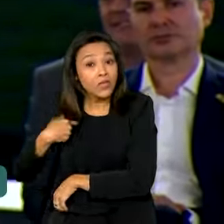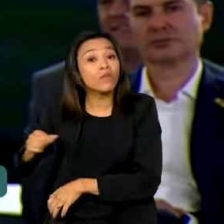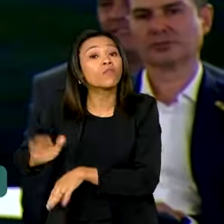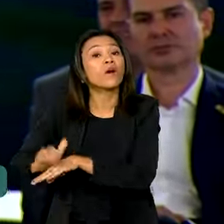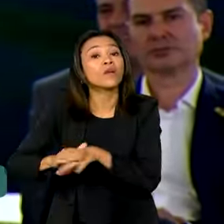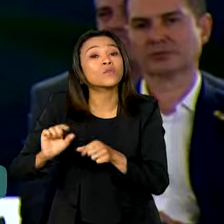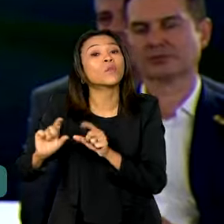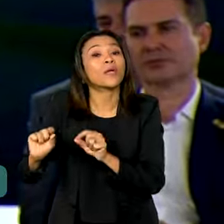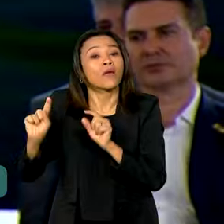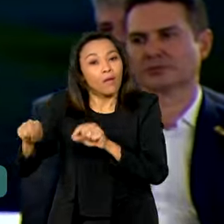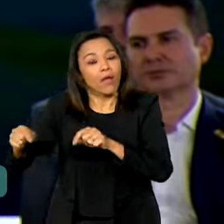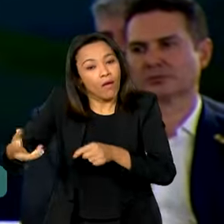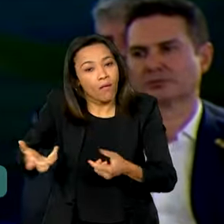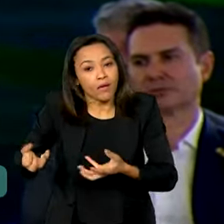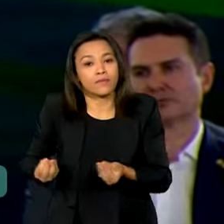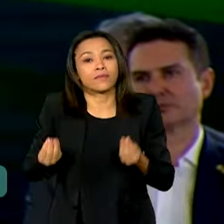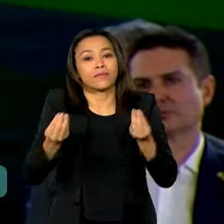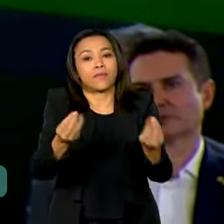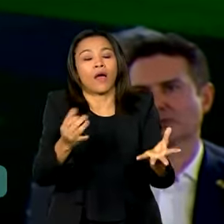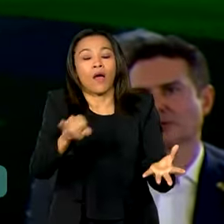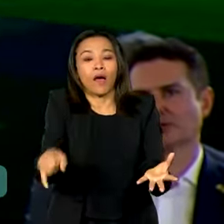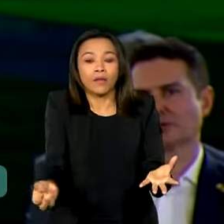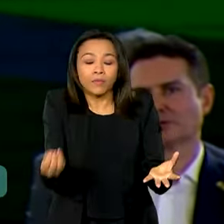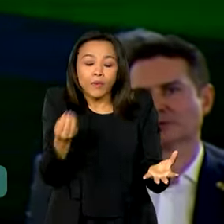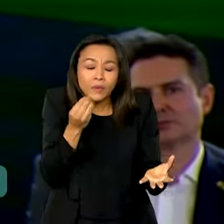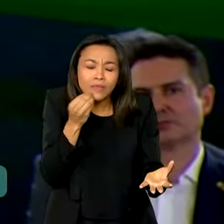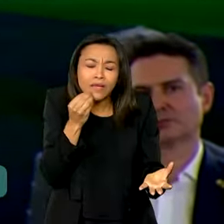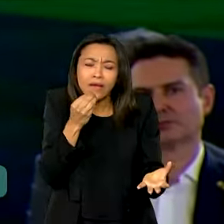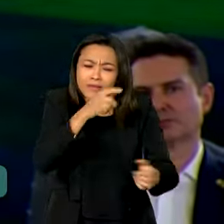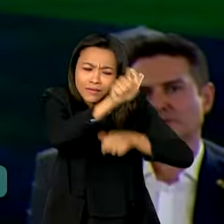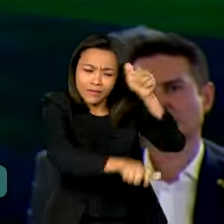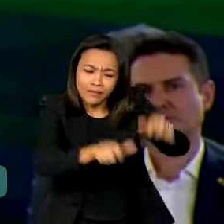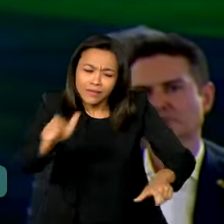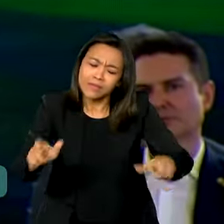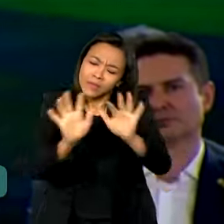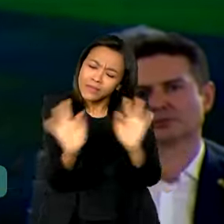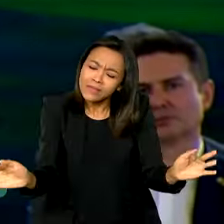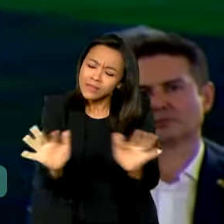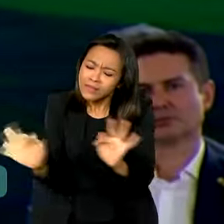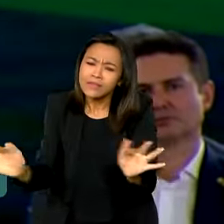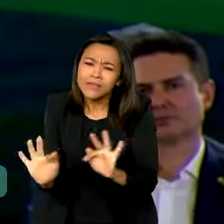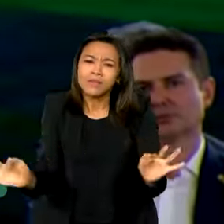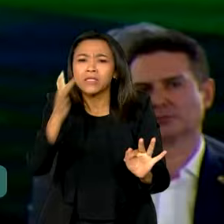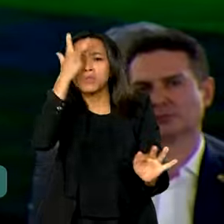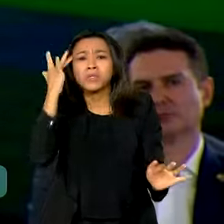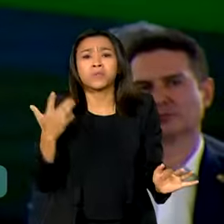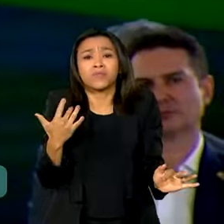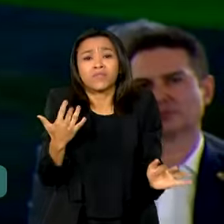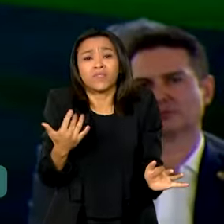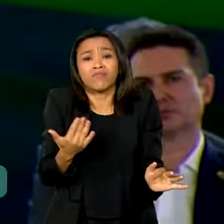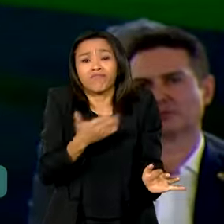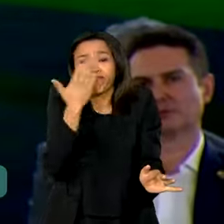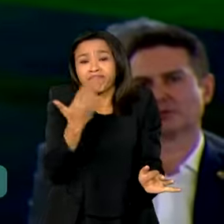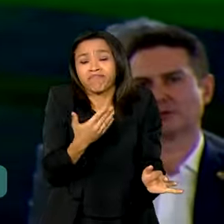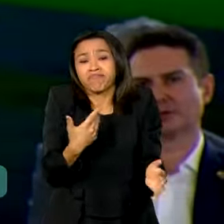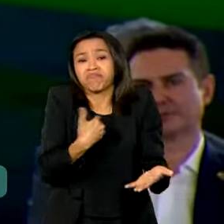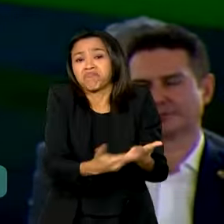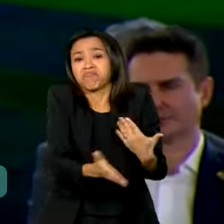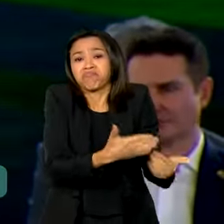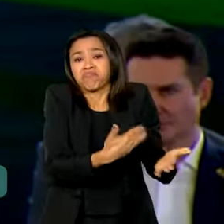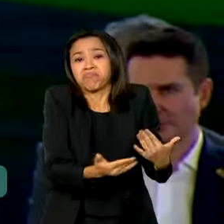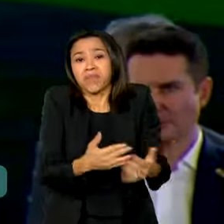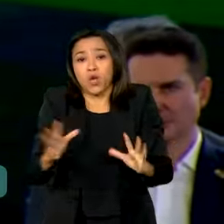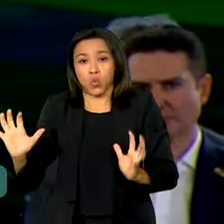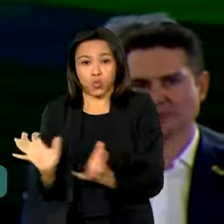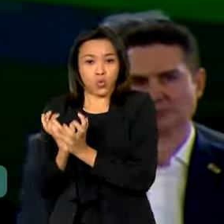dar a oportunidade das pessoas mais humildes, os invisíveis que a elite brasileira não